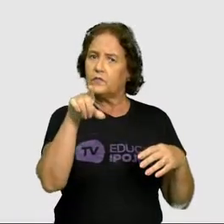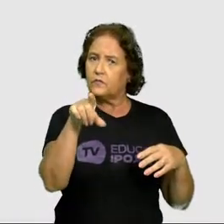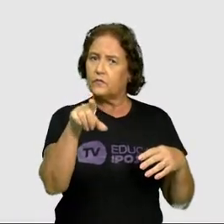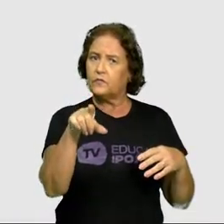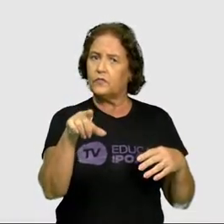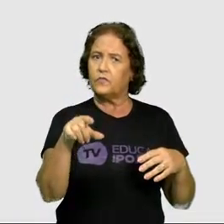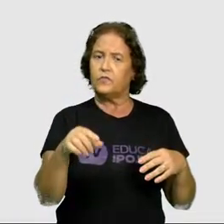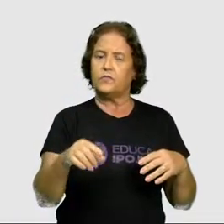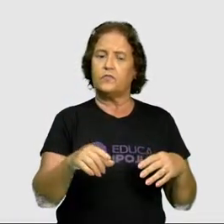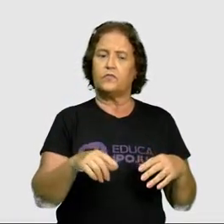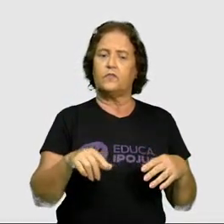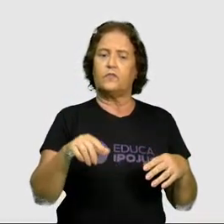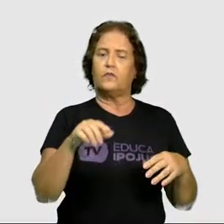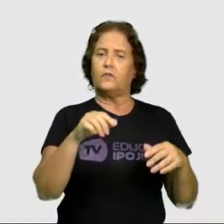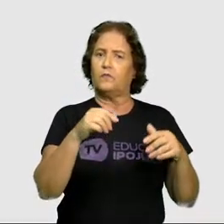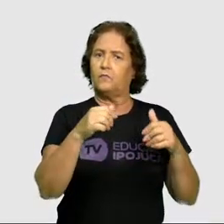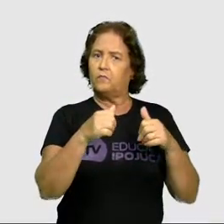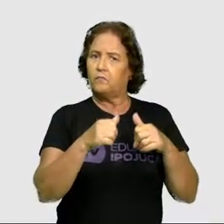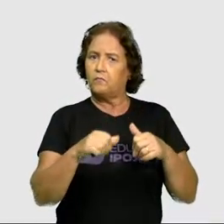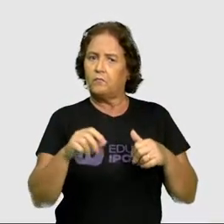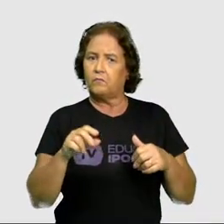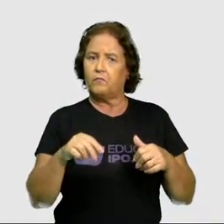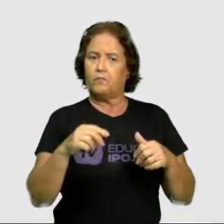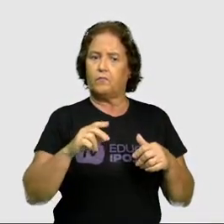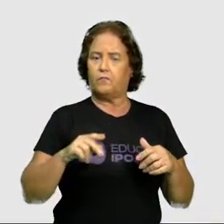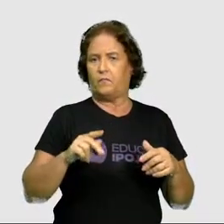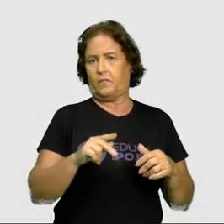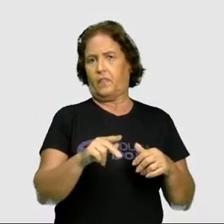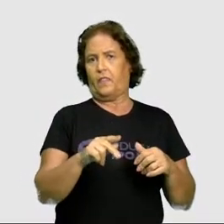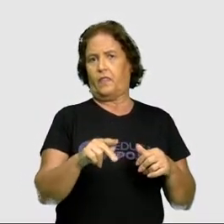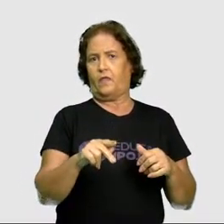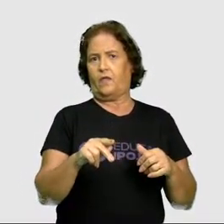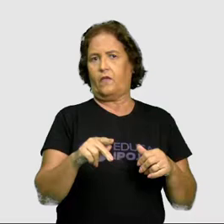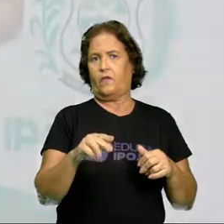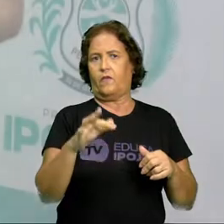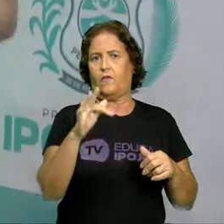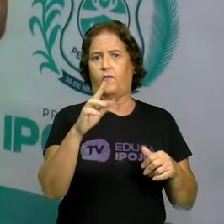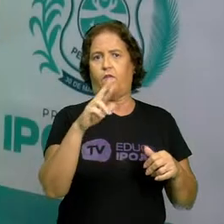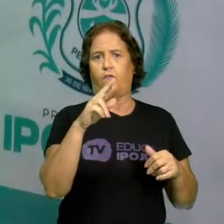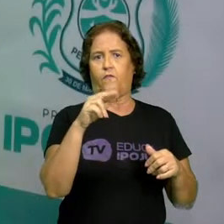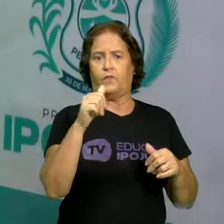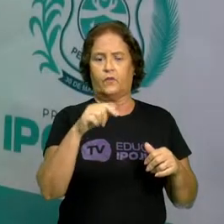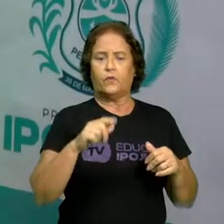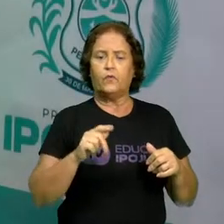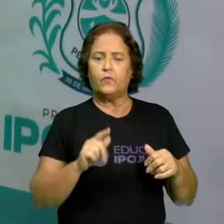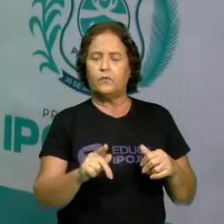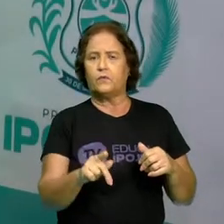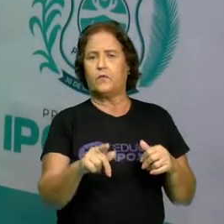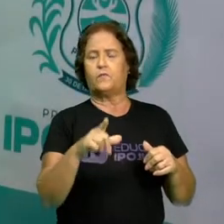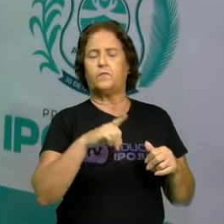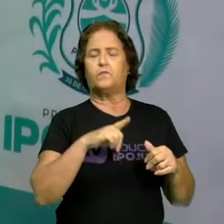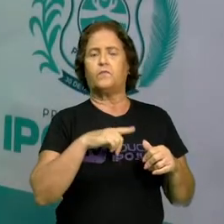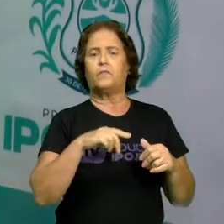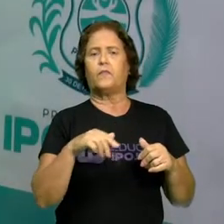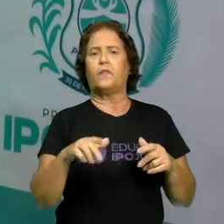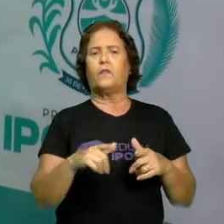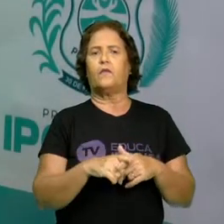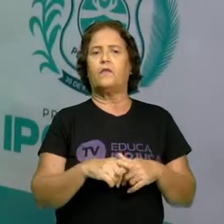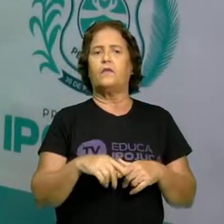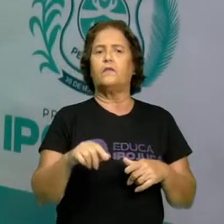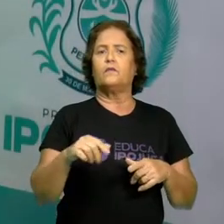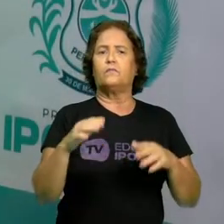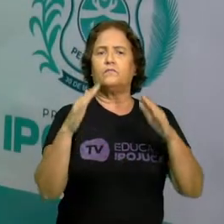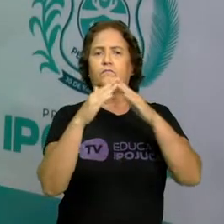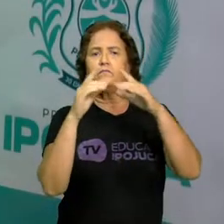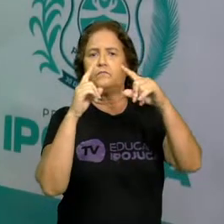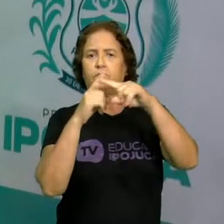que você frequenta na sua cidade? Quais são eles? Será a igreja? Será a escola? Será a praça? O